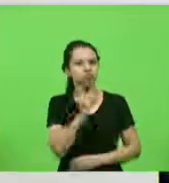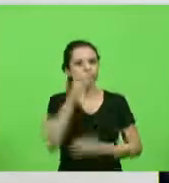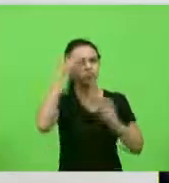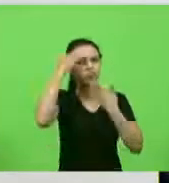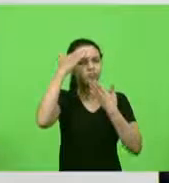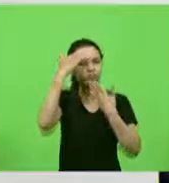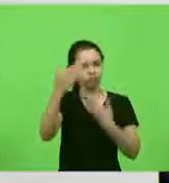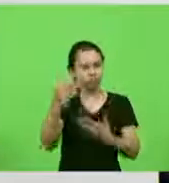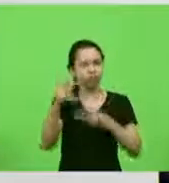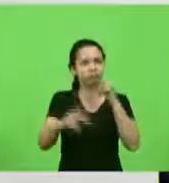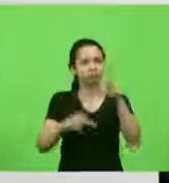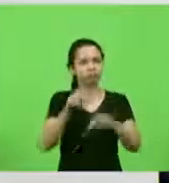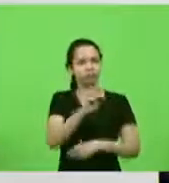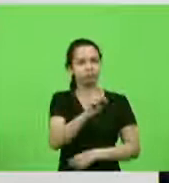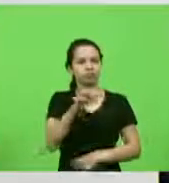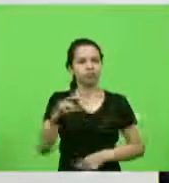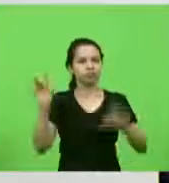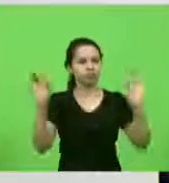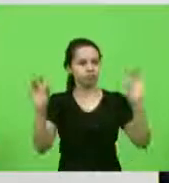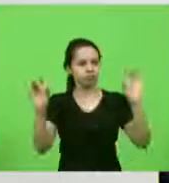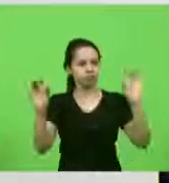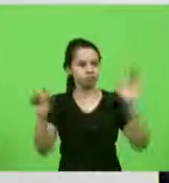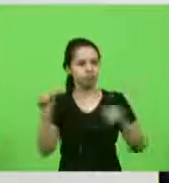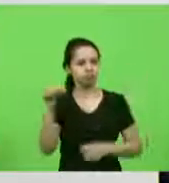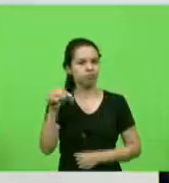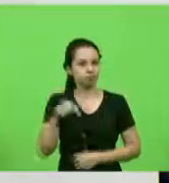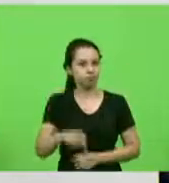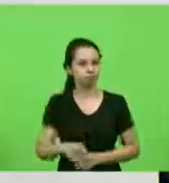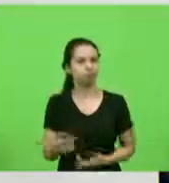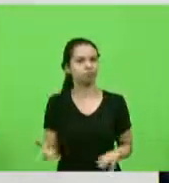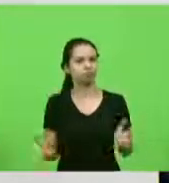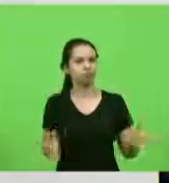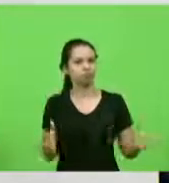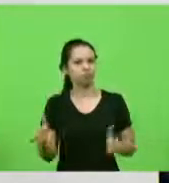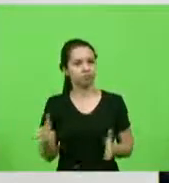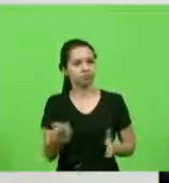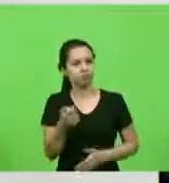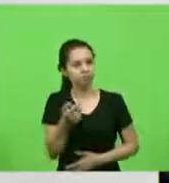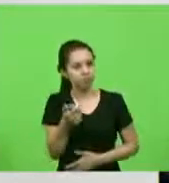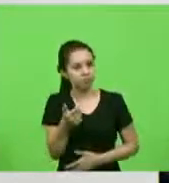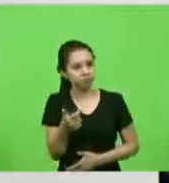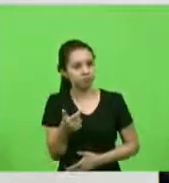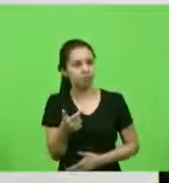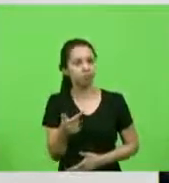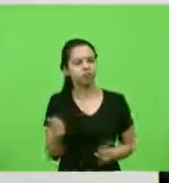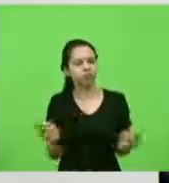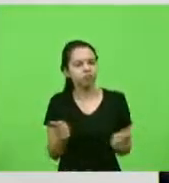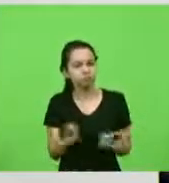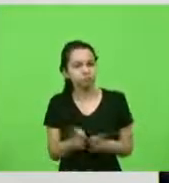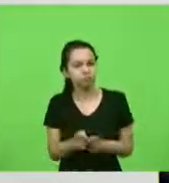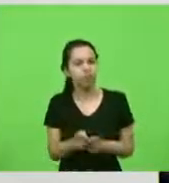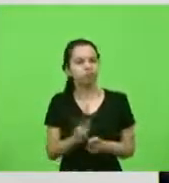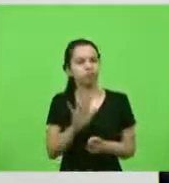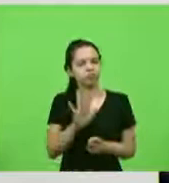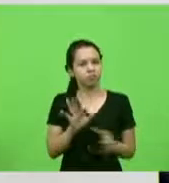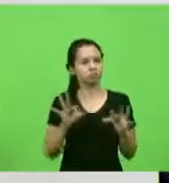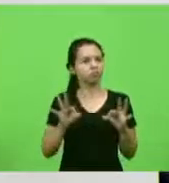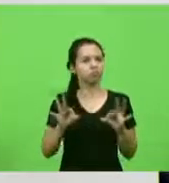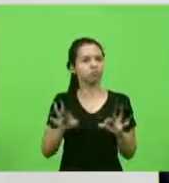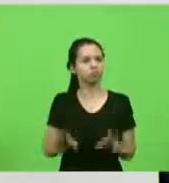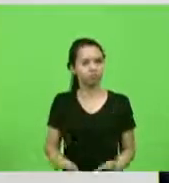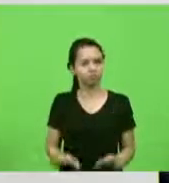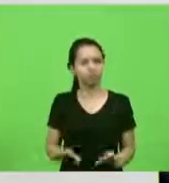povo catarinense pela oportunidade de estar aqui de forma momentânea, talvez por pouco tempo, mas, com certeza, da mesma forma como os demais